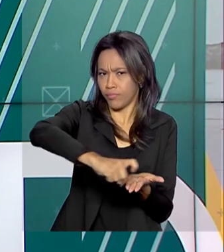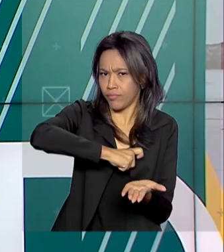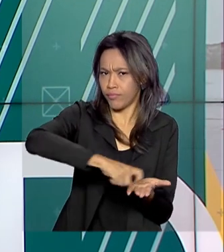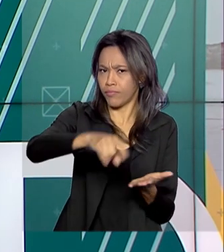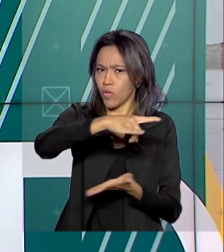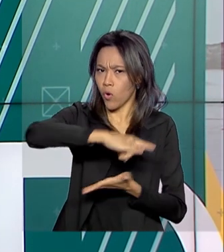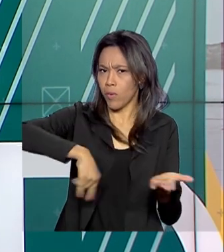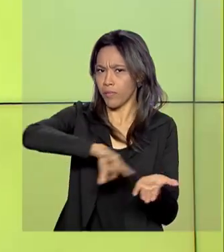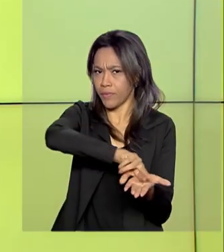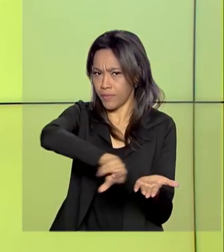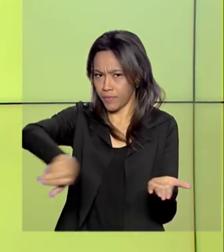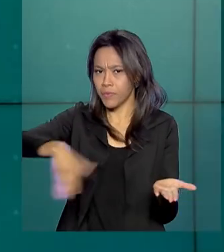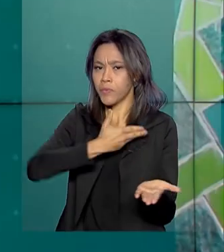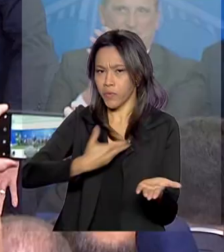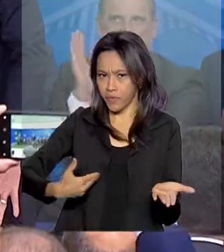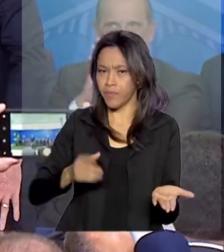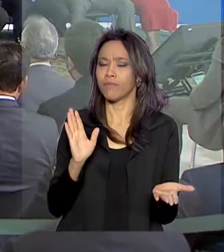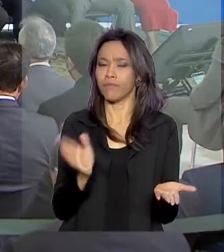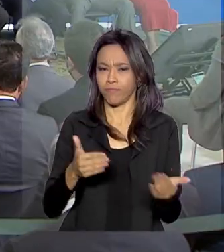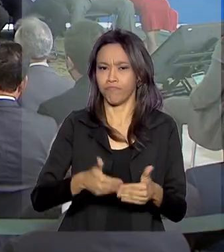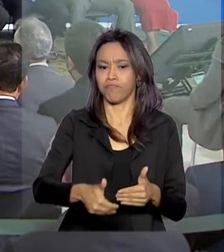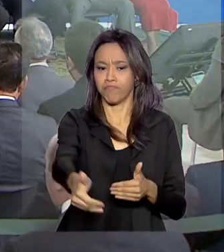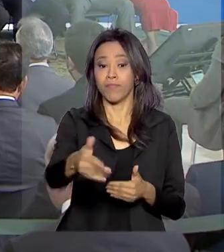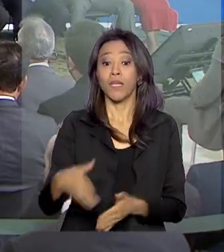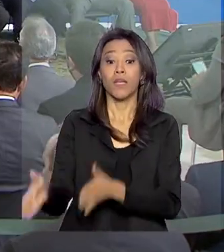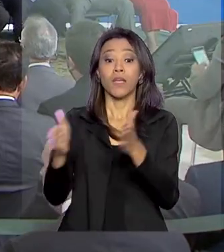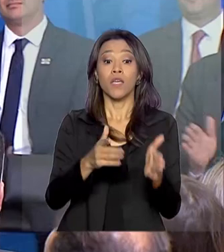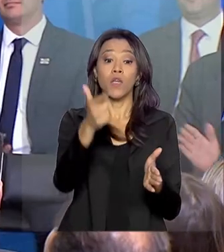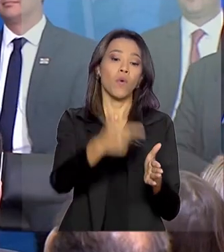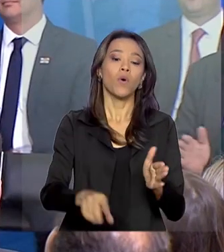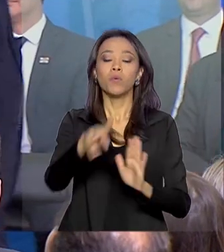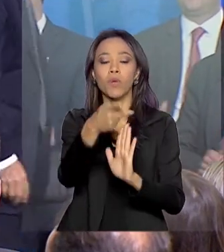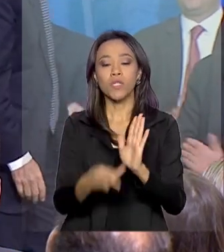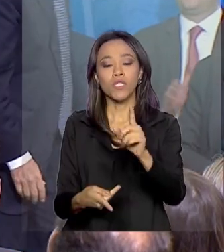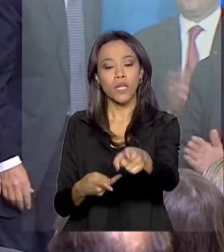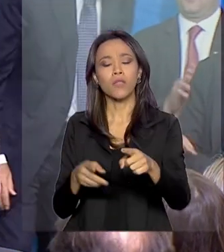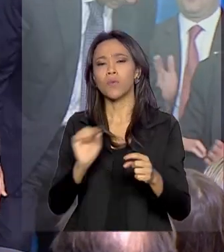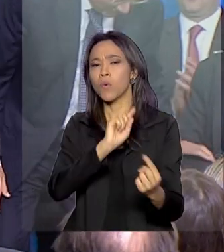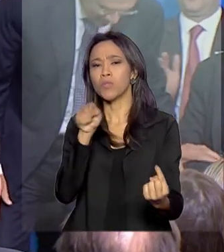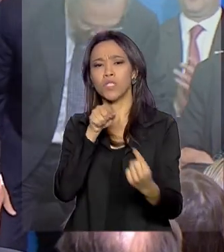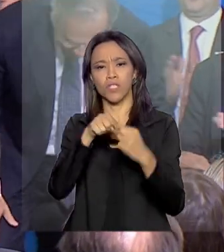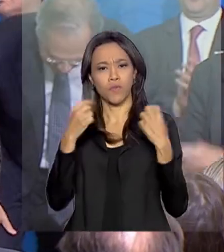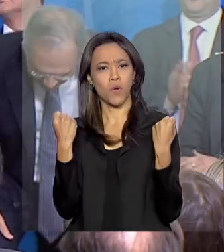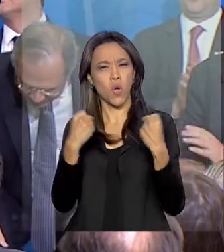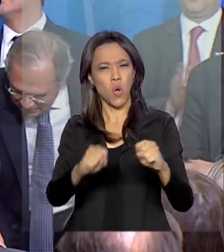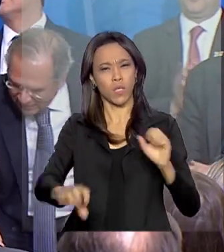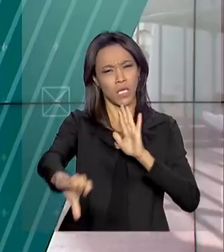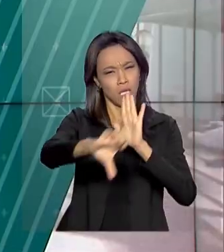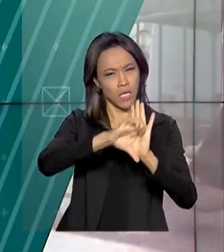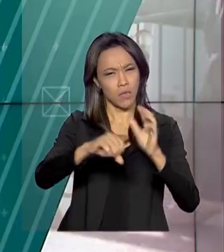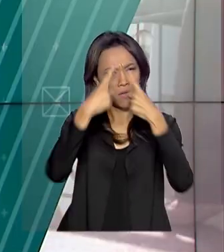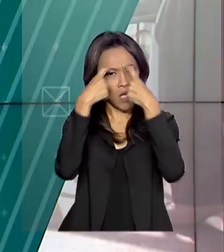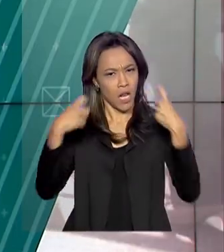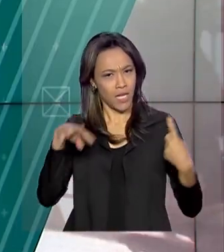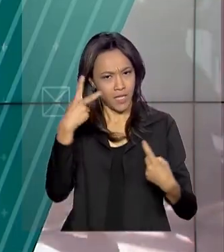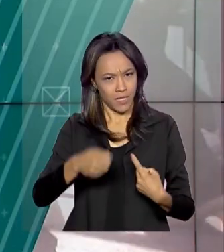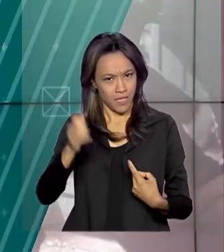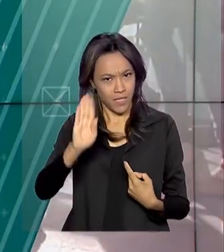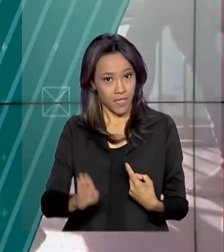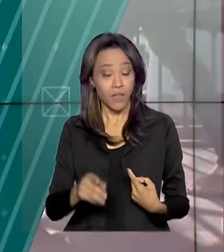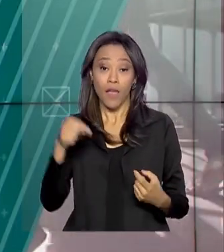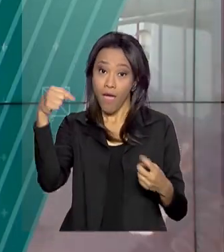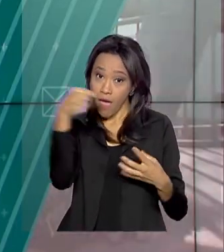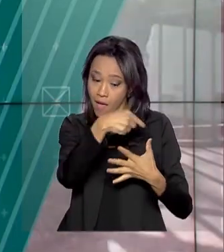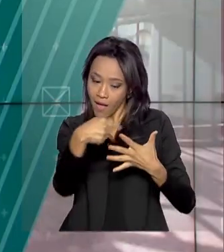E para aumentar a segurança, o projeto Enfrente Brasil, para combater a criminalidade violenta. Essas e